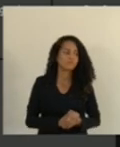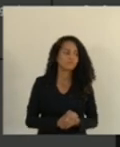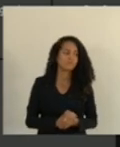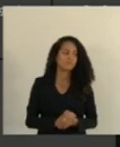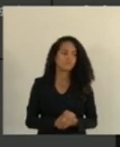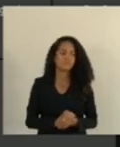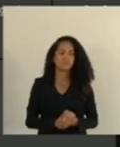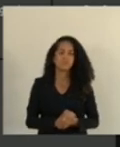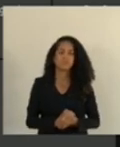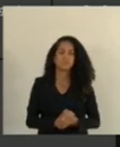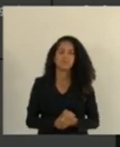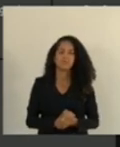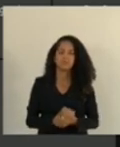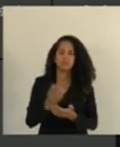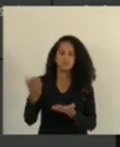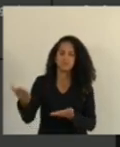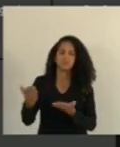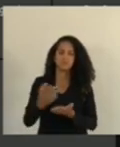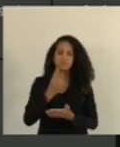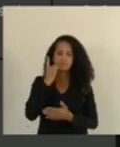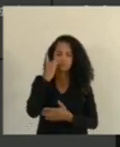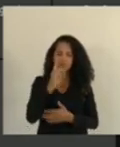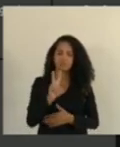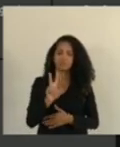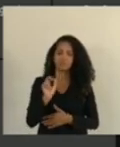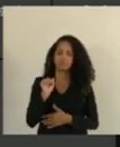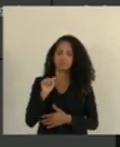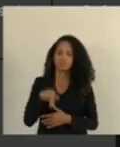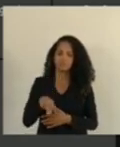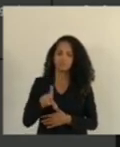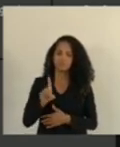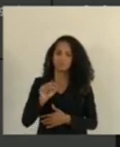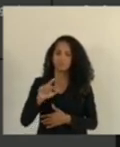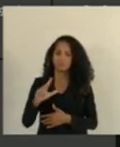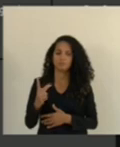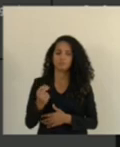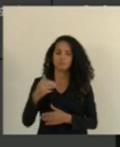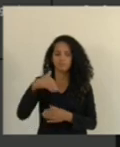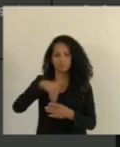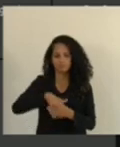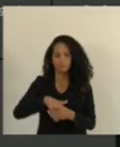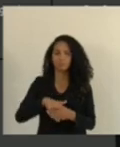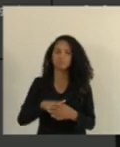discutir a matéria, convidar o deputado Vandinho Leite para fazer o seu voto.